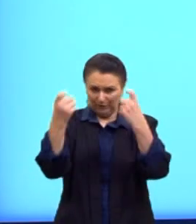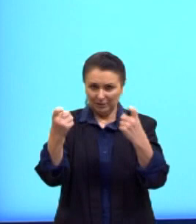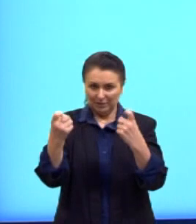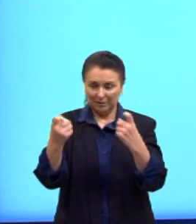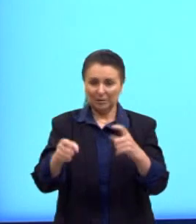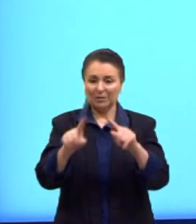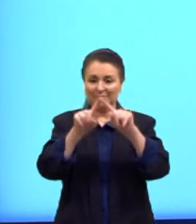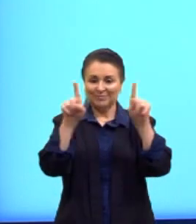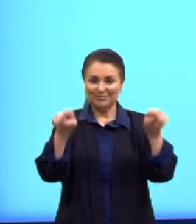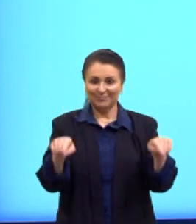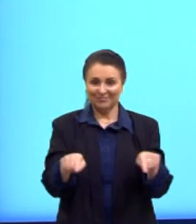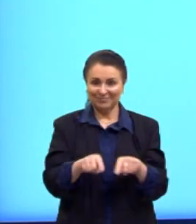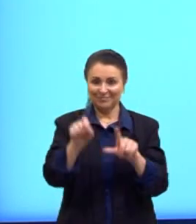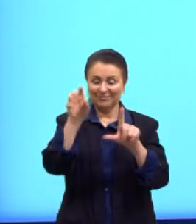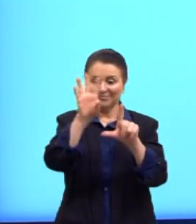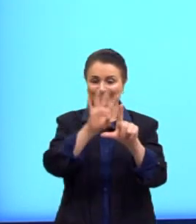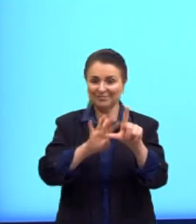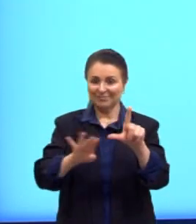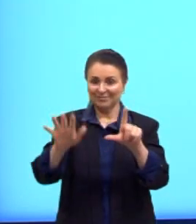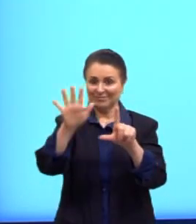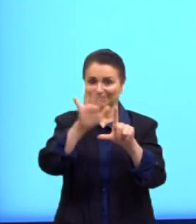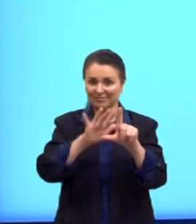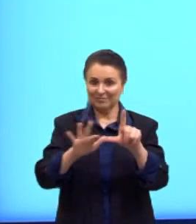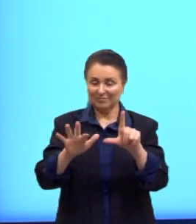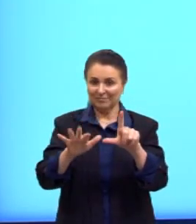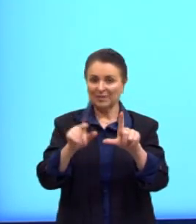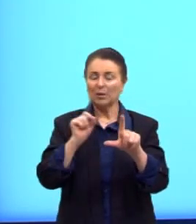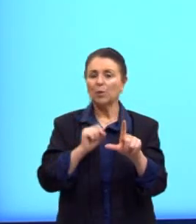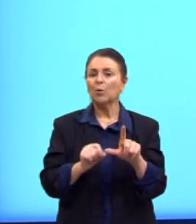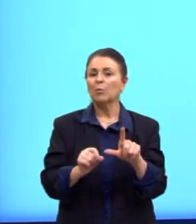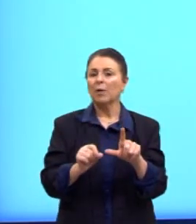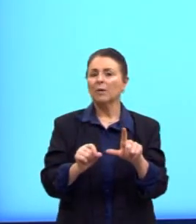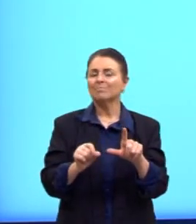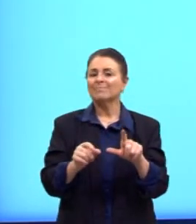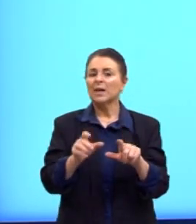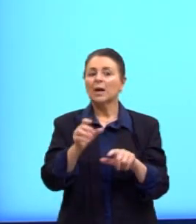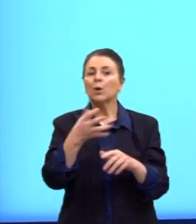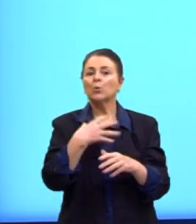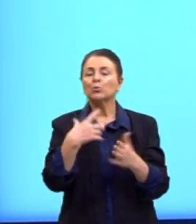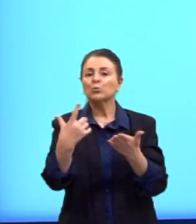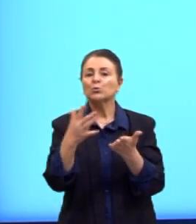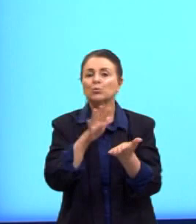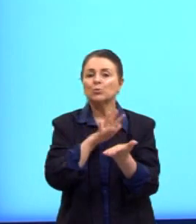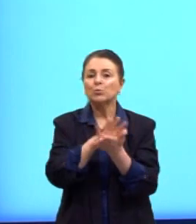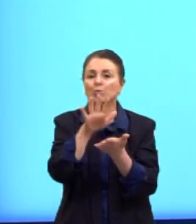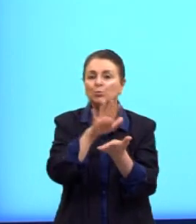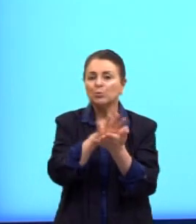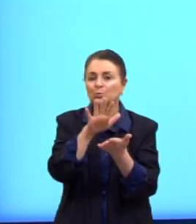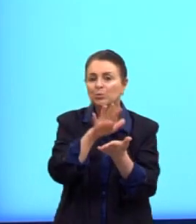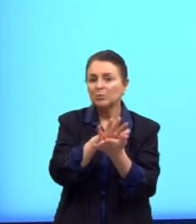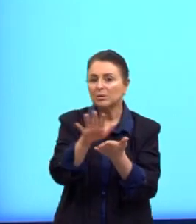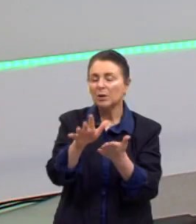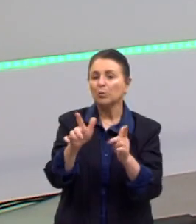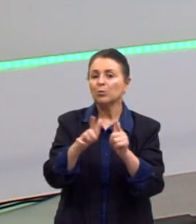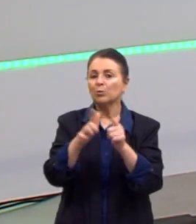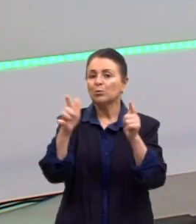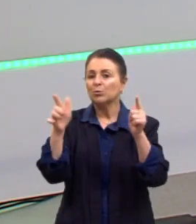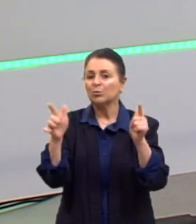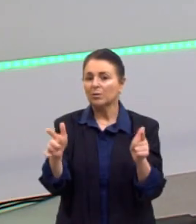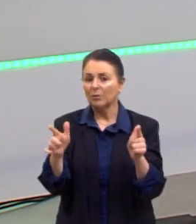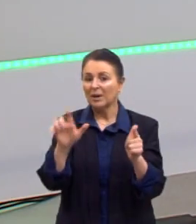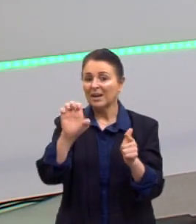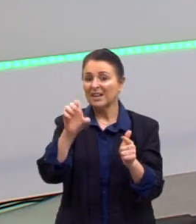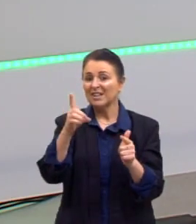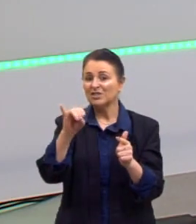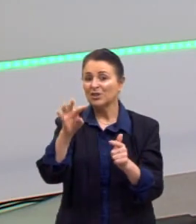as charges são apresentadas como a posição editorial do jornal. Ou seja, elas vão aparecer